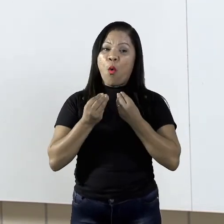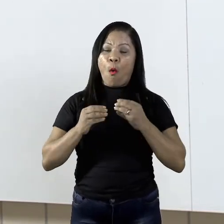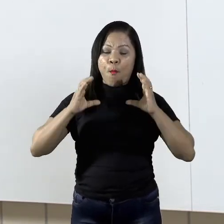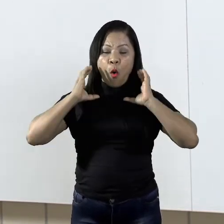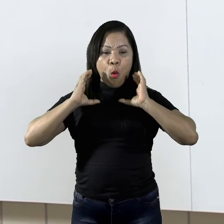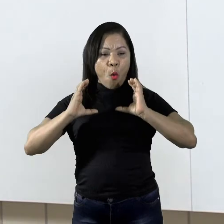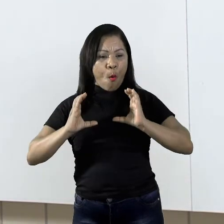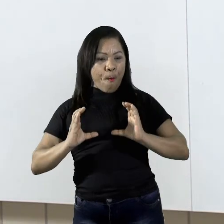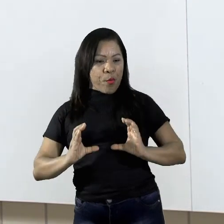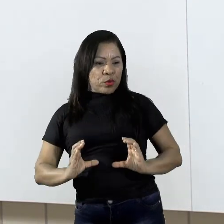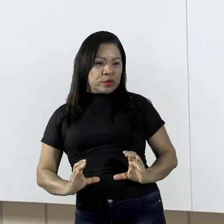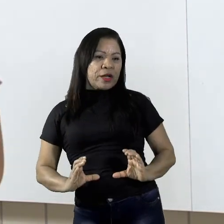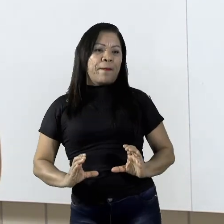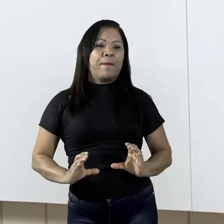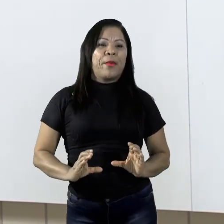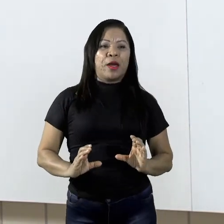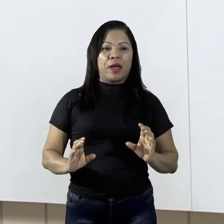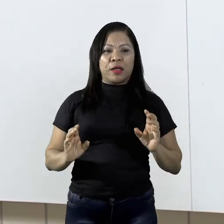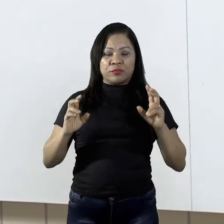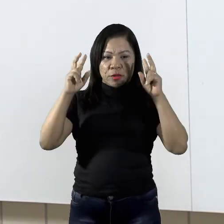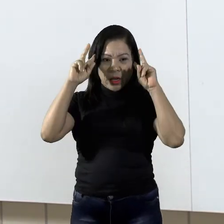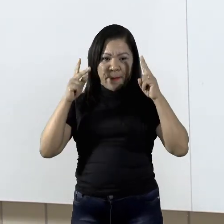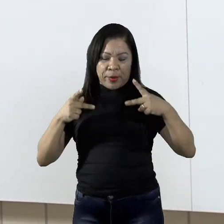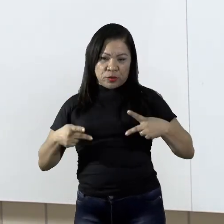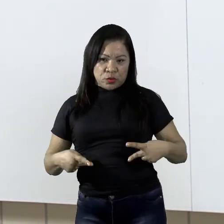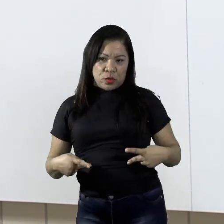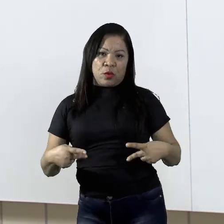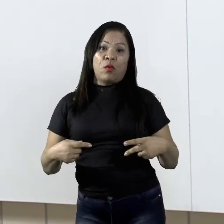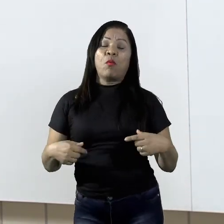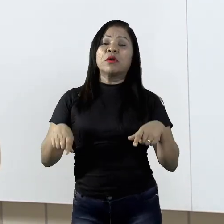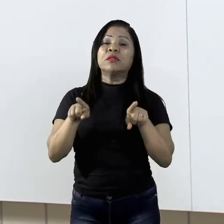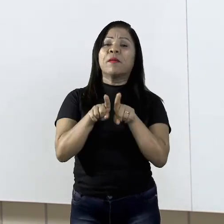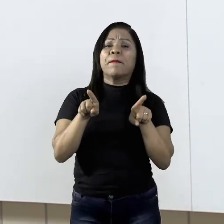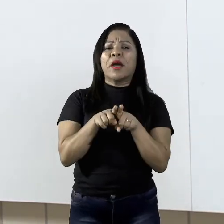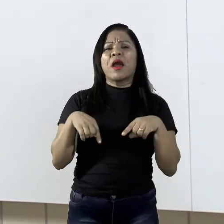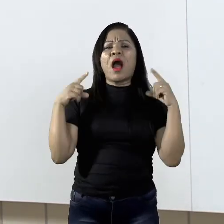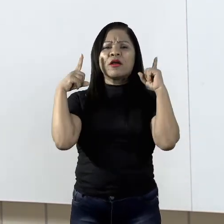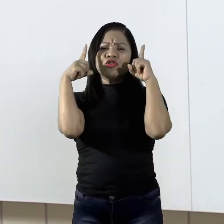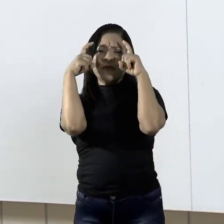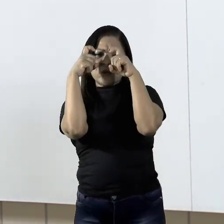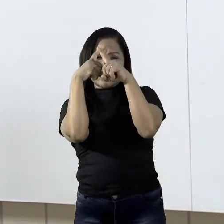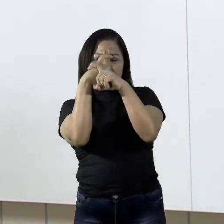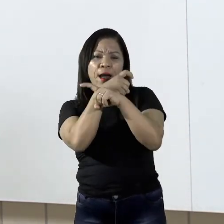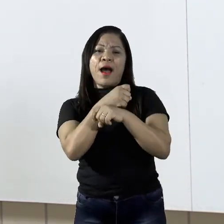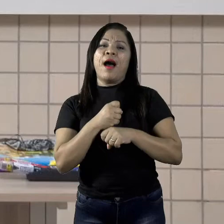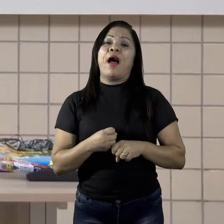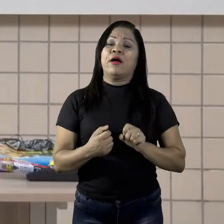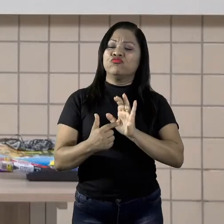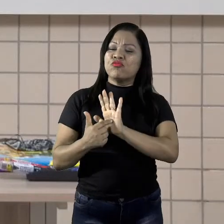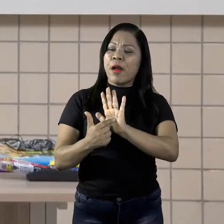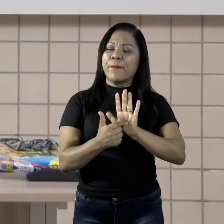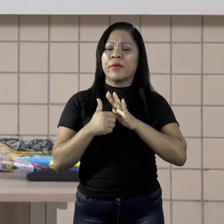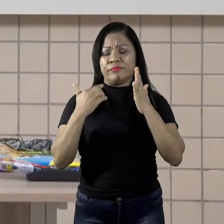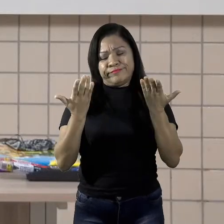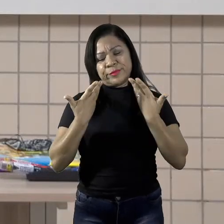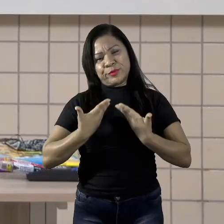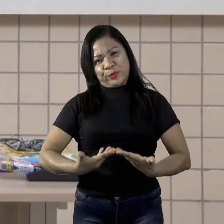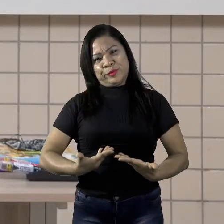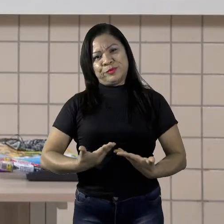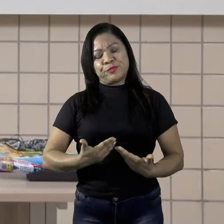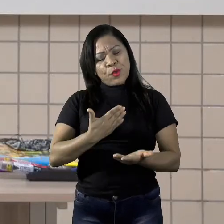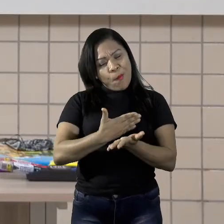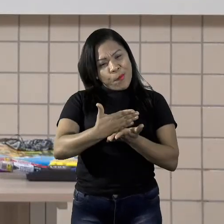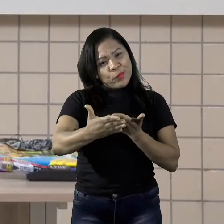e também sobre puberdade e as dificuldades que essa fase gera para nós. Continue os seus estudos.